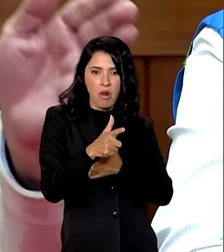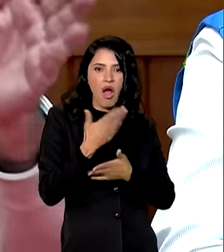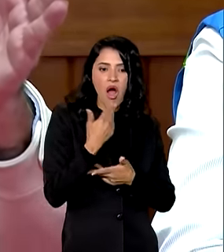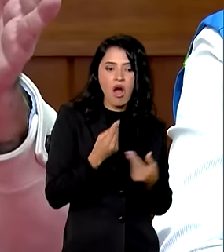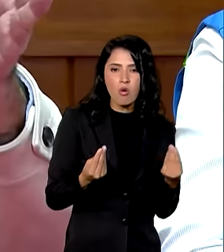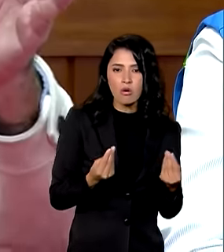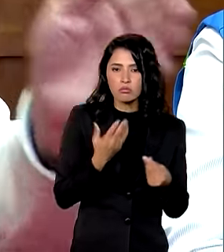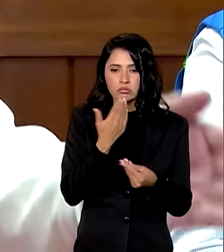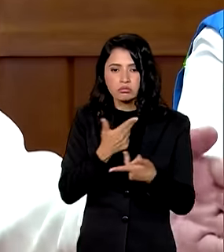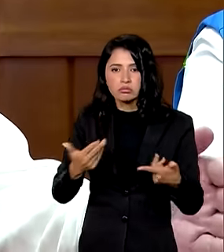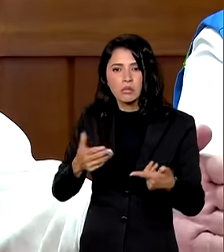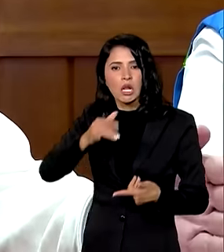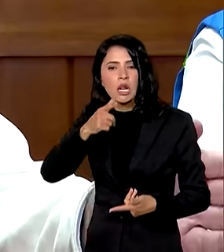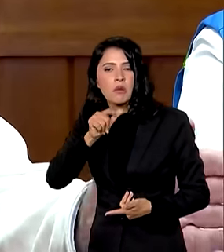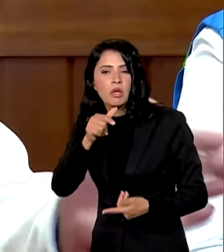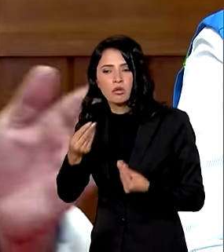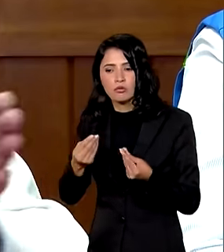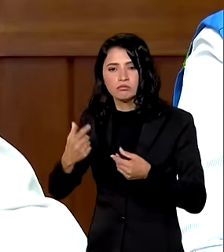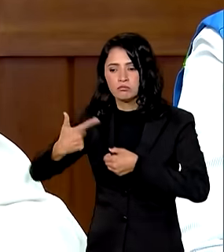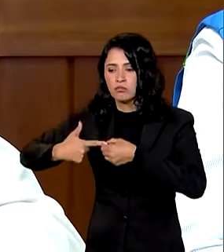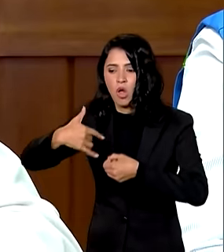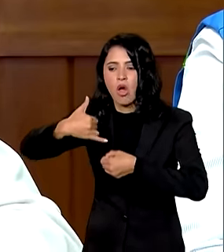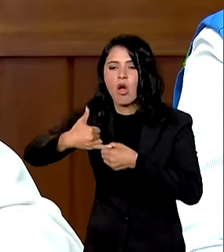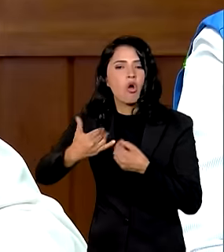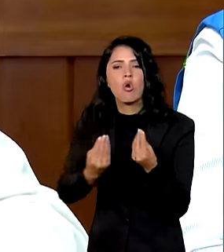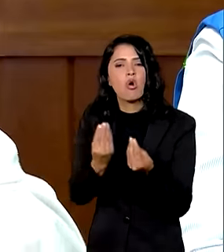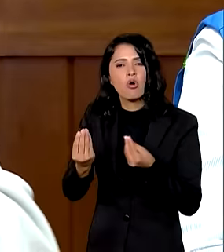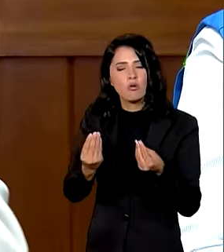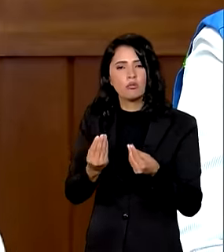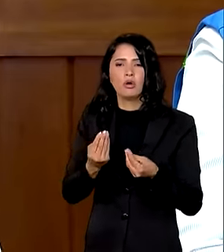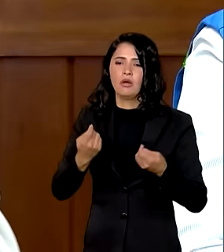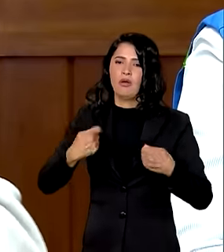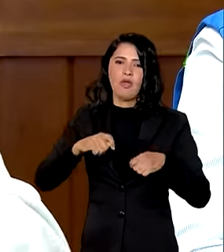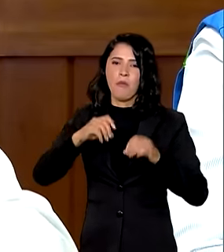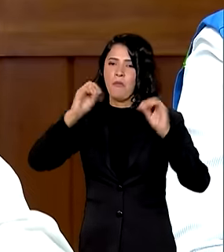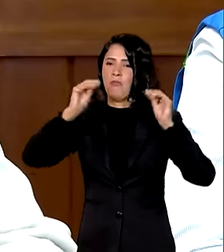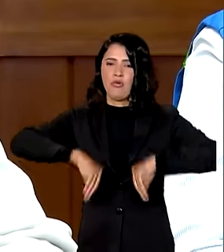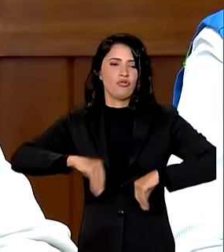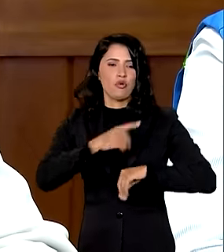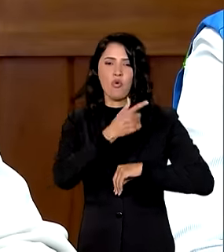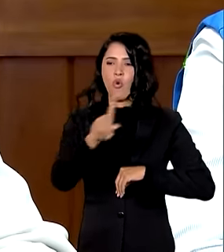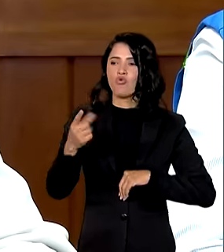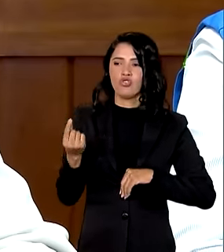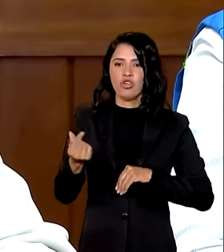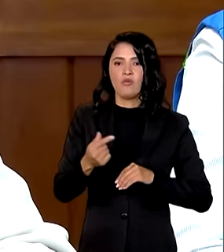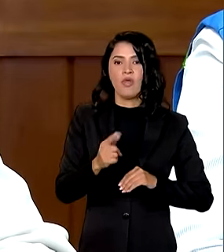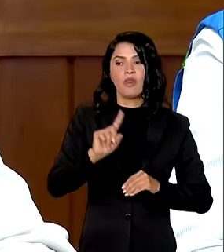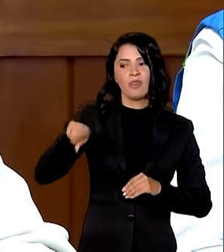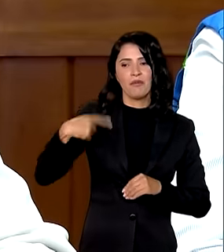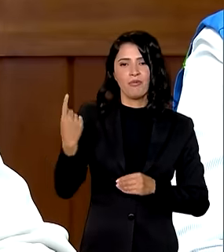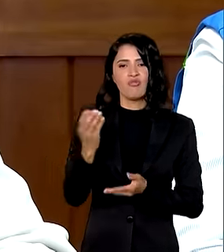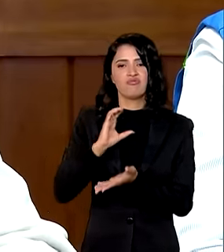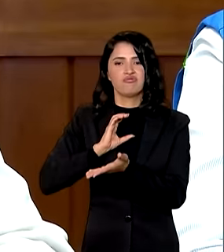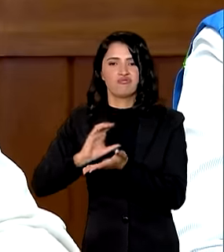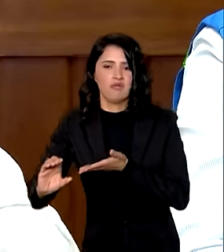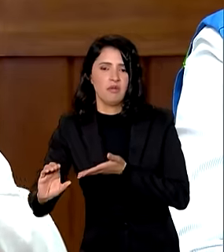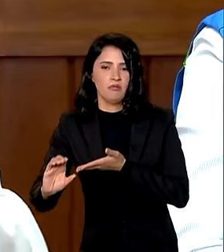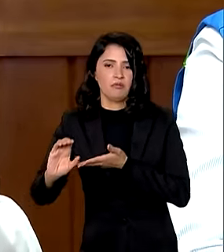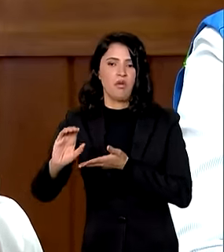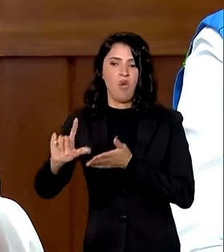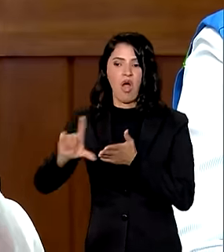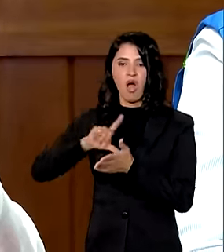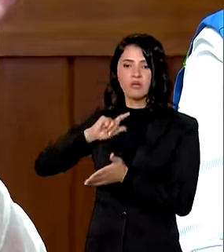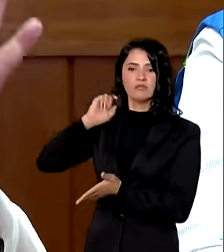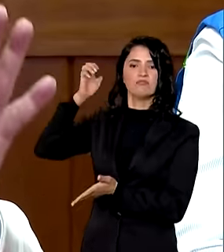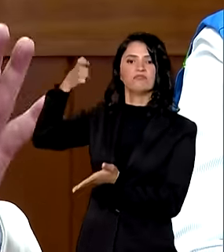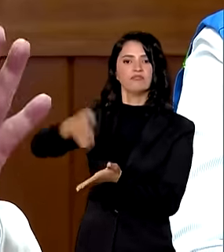alimentos precisa combustível e com isso não prejudica o resto do recurso que ela vai receber então isso é um